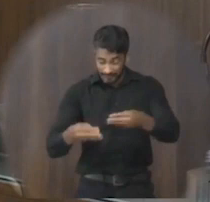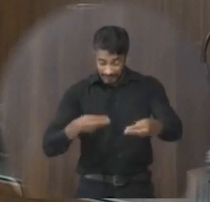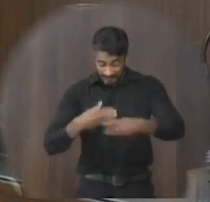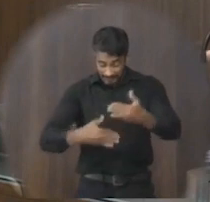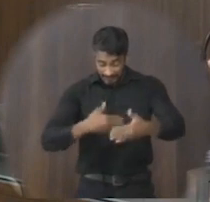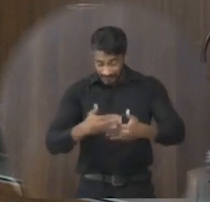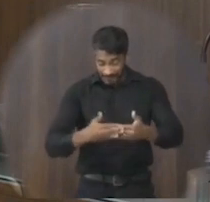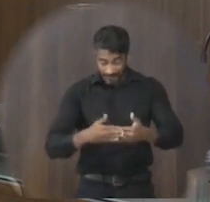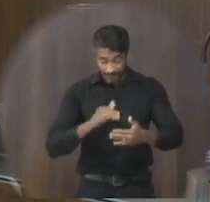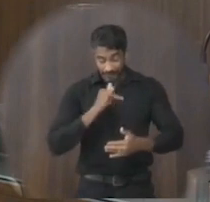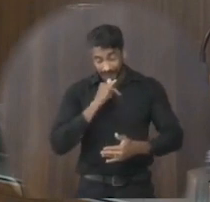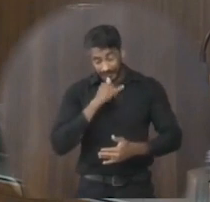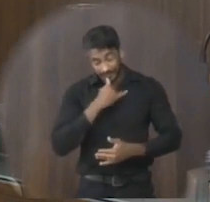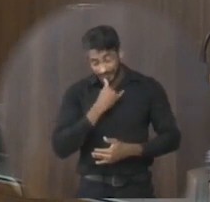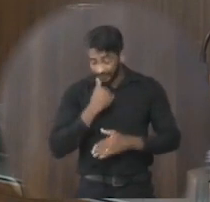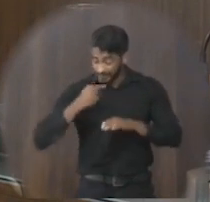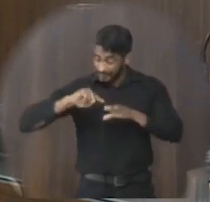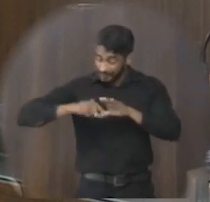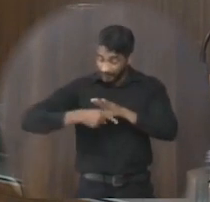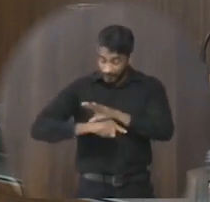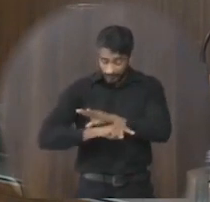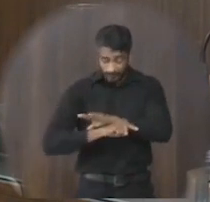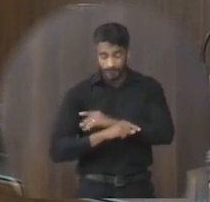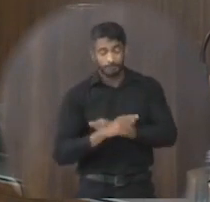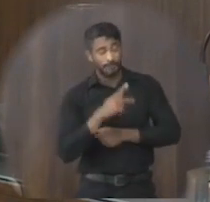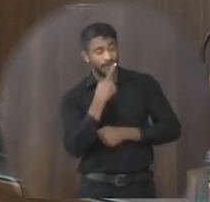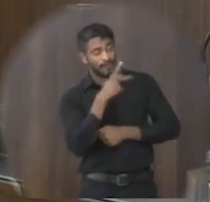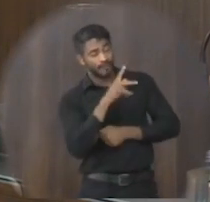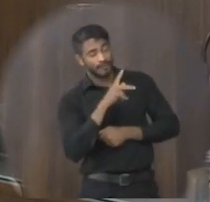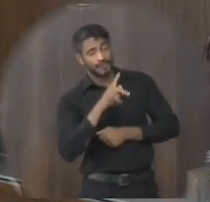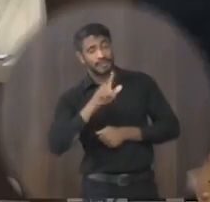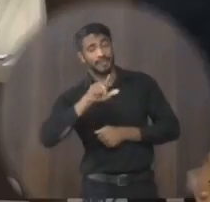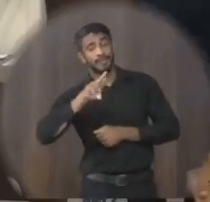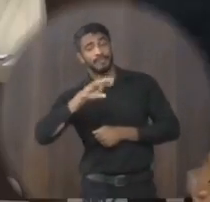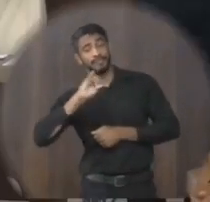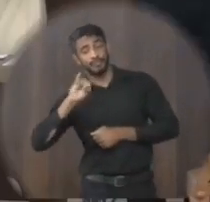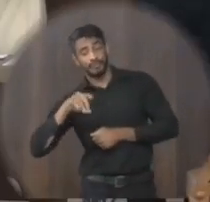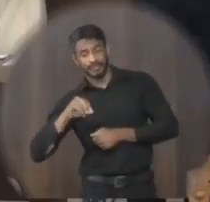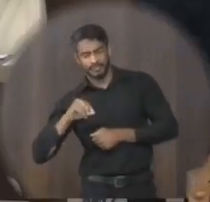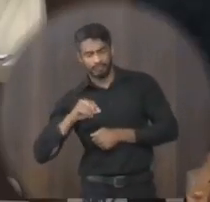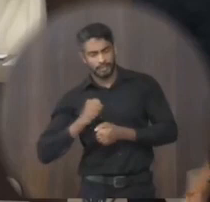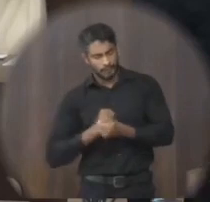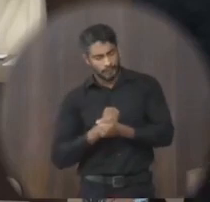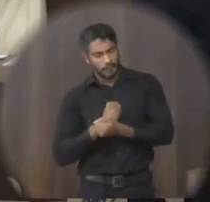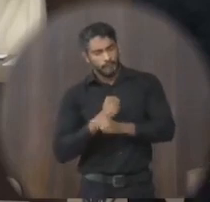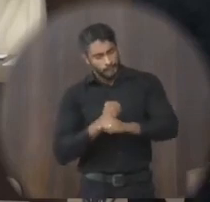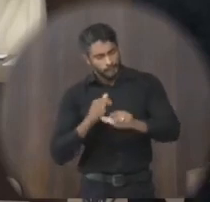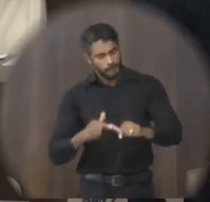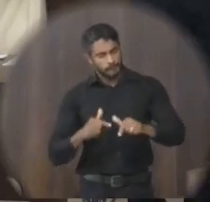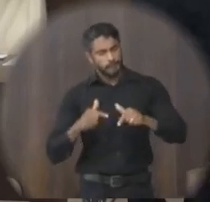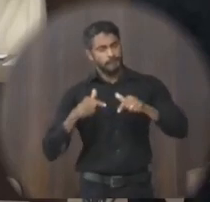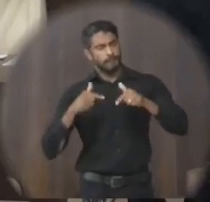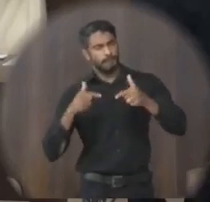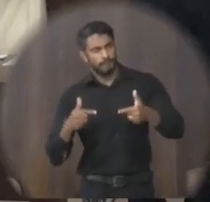E a você, Luiz, por ter tido força para poder